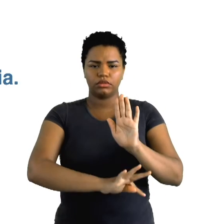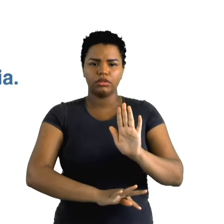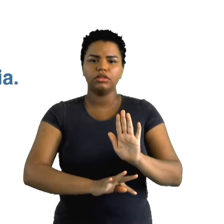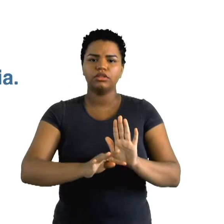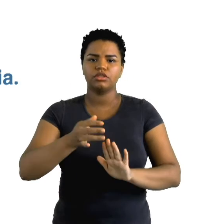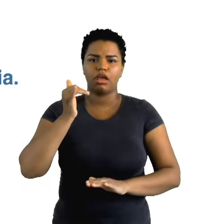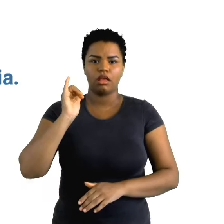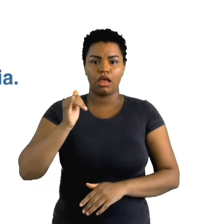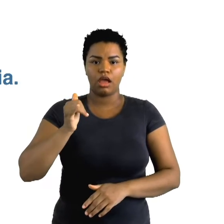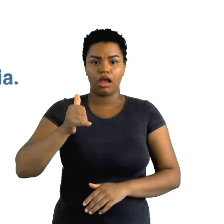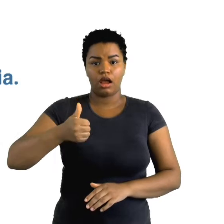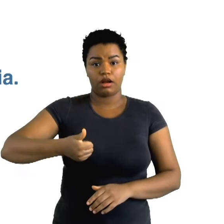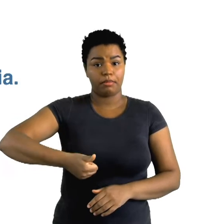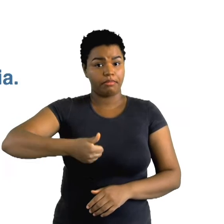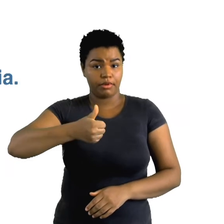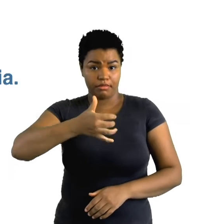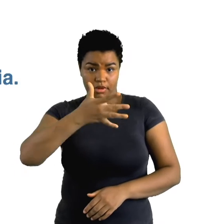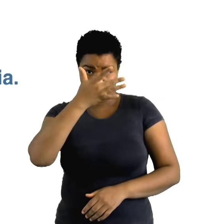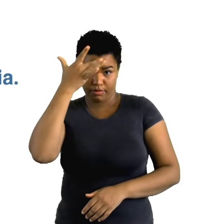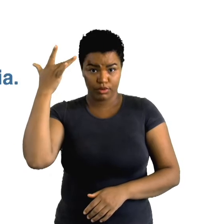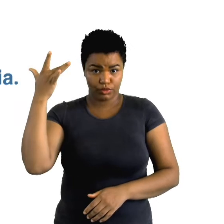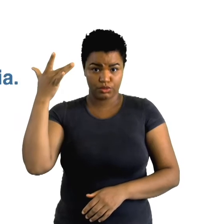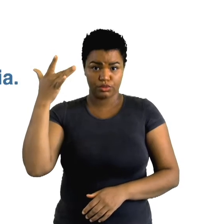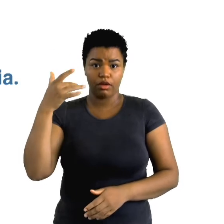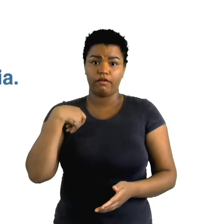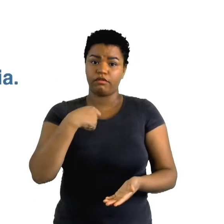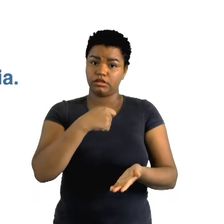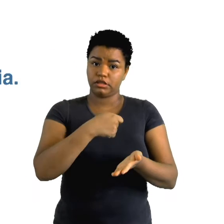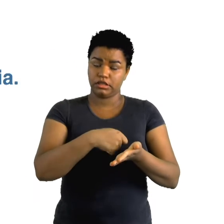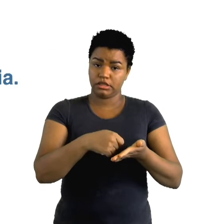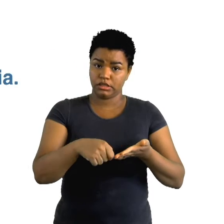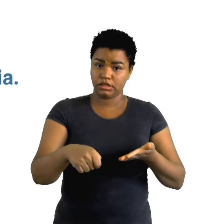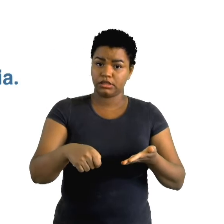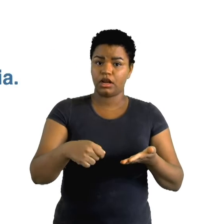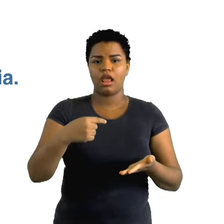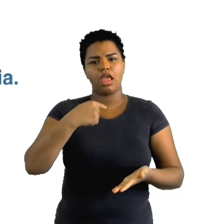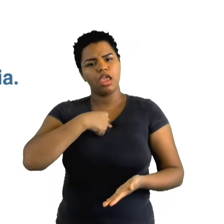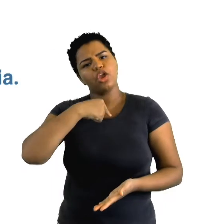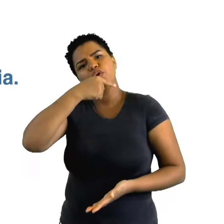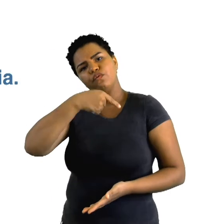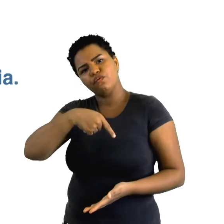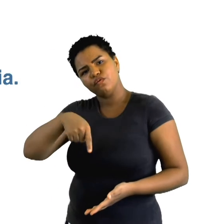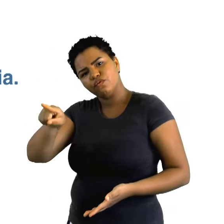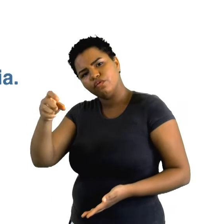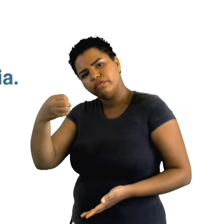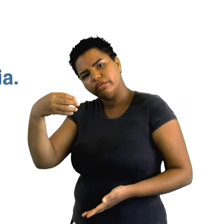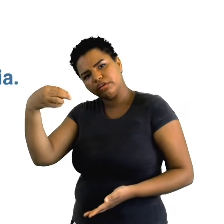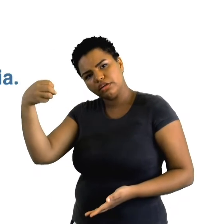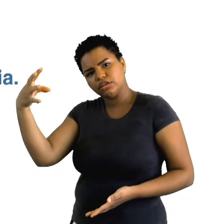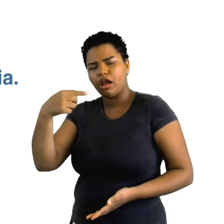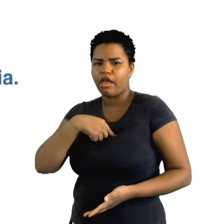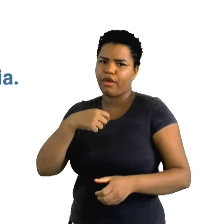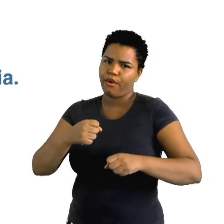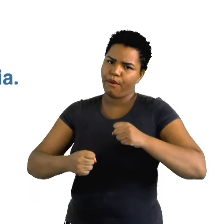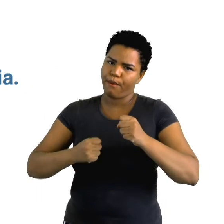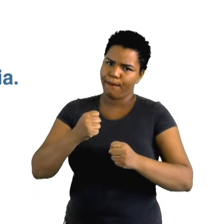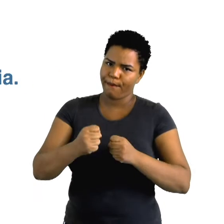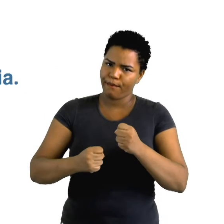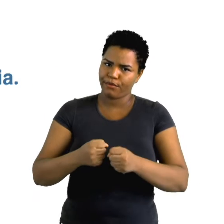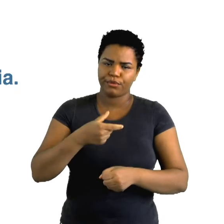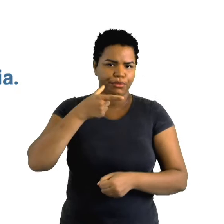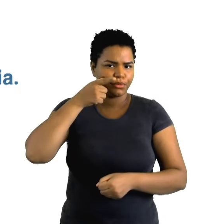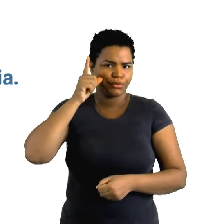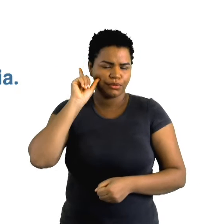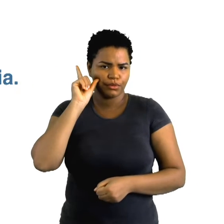primeira pessoa. Então, você vai escrever, eu fui viajar, eu corri ontem. Então, é sempre o